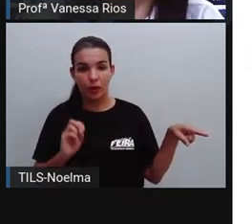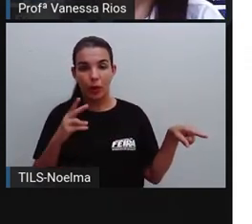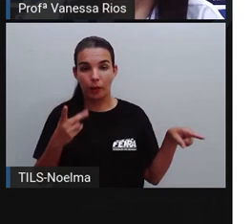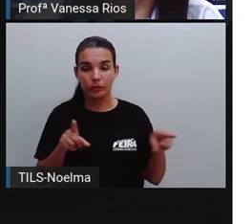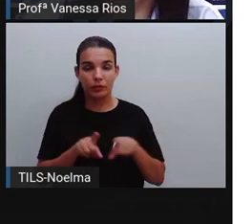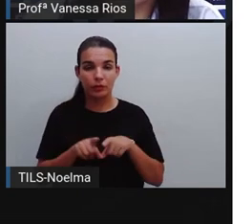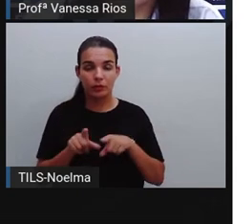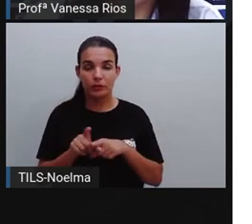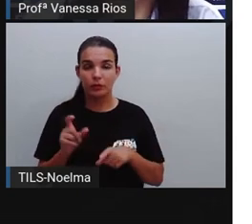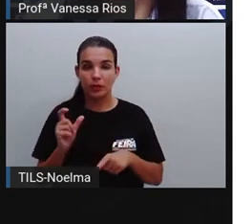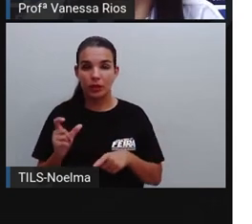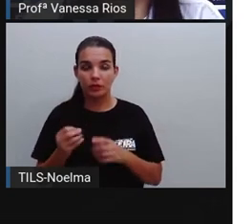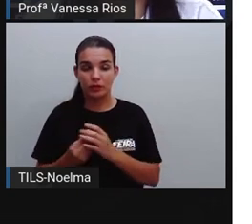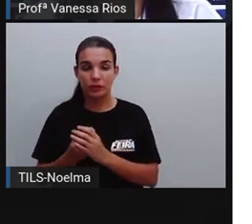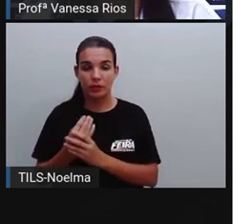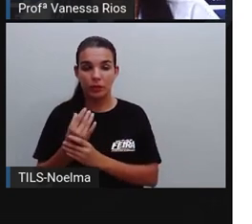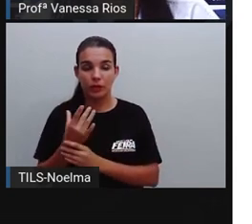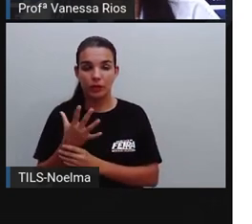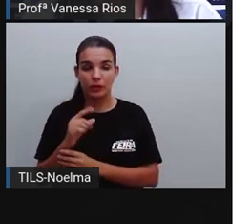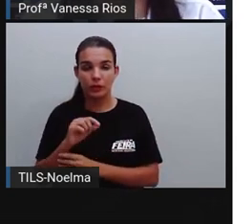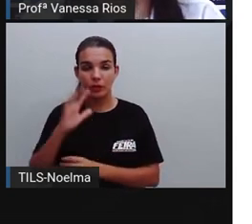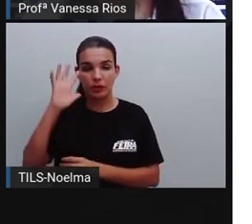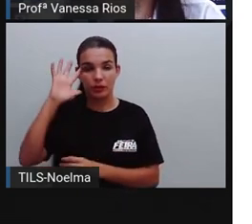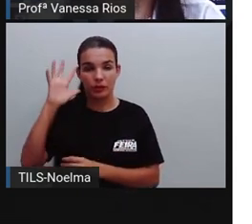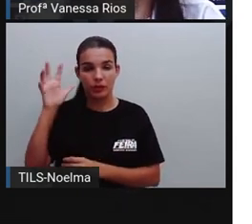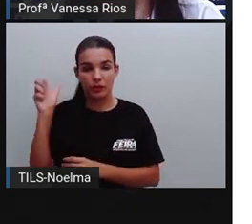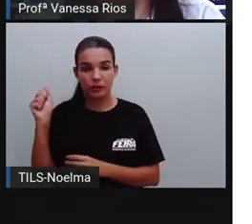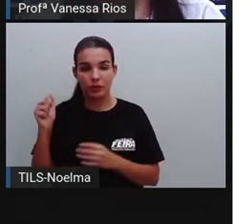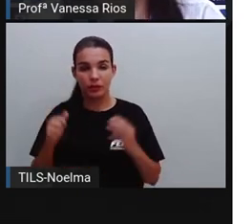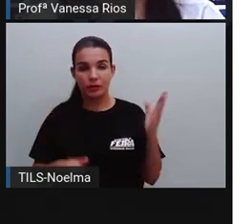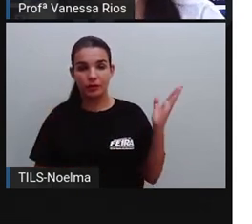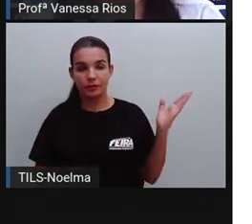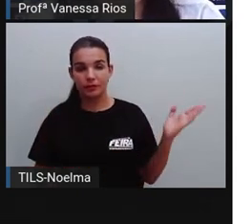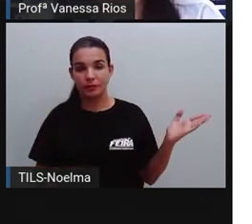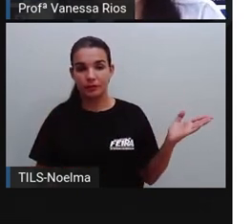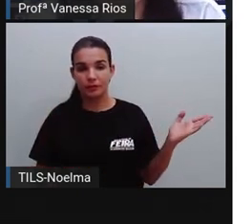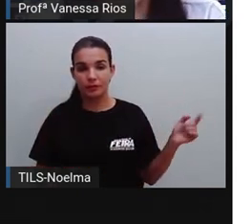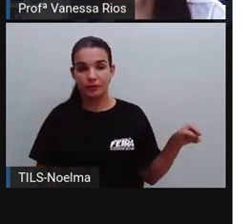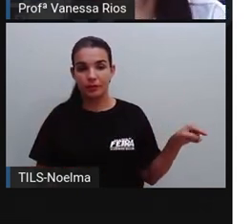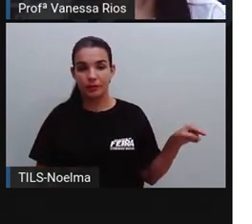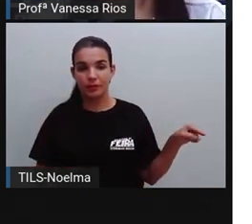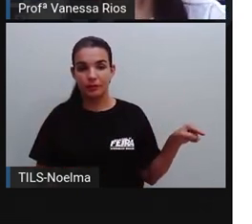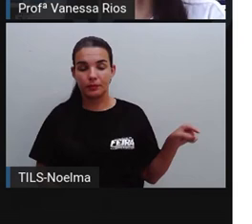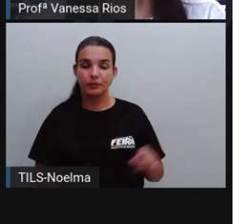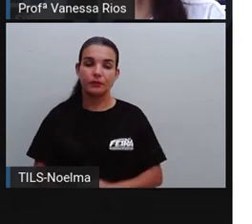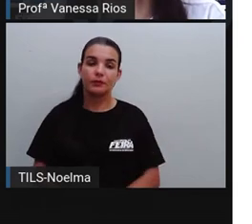com origem africana. Jabá, jiló, jagunço.